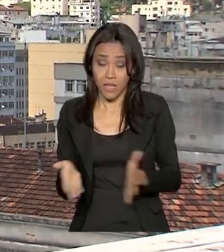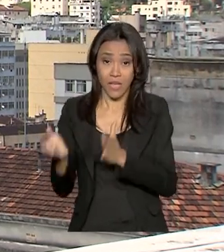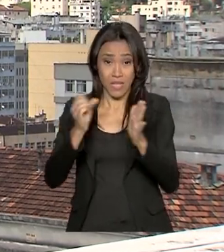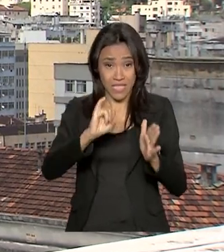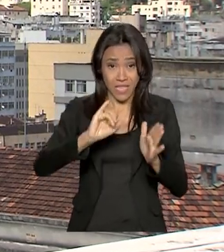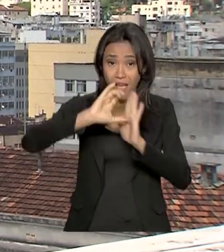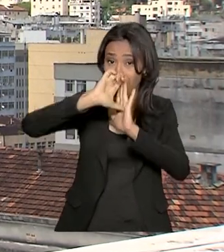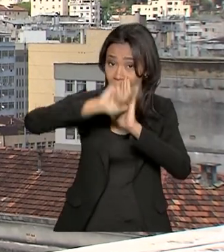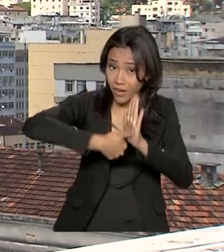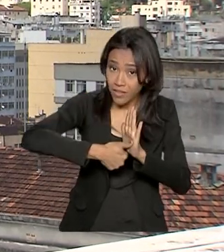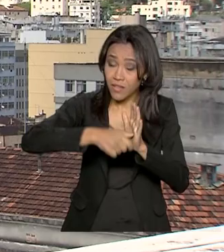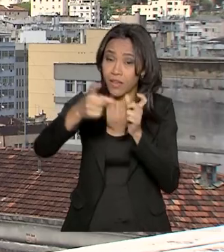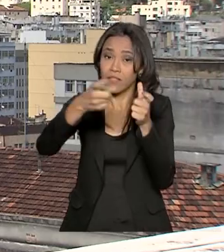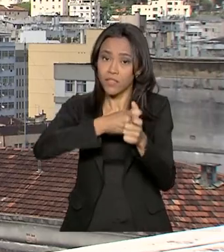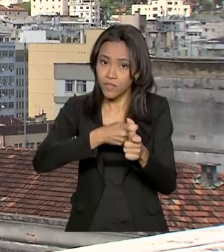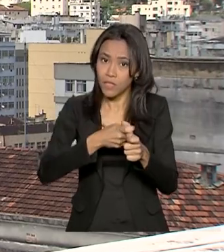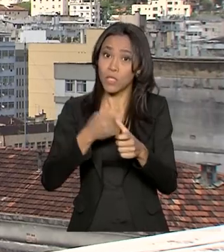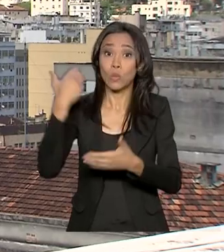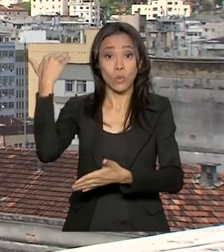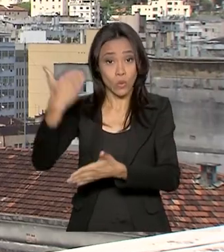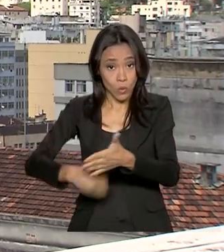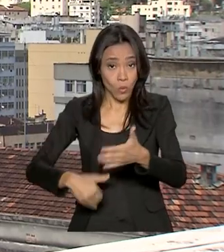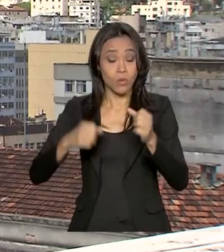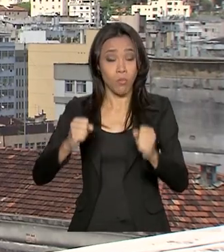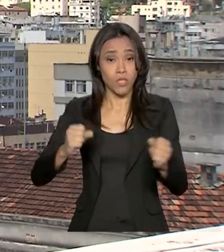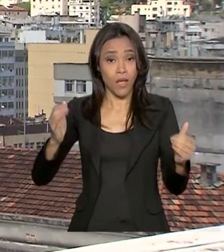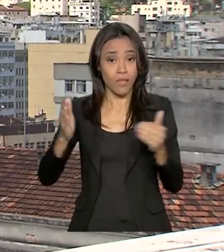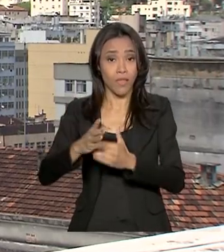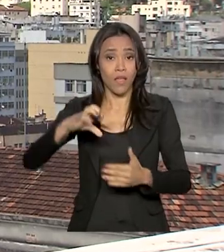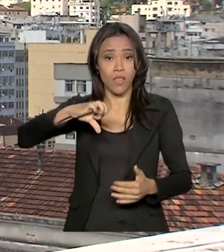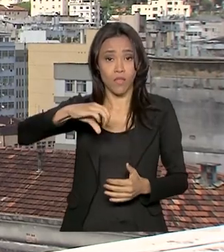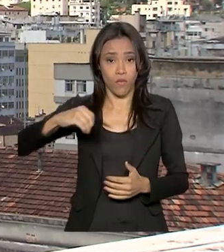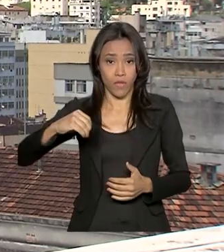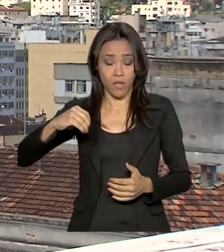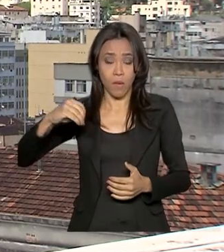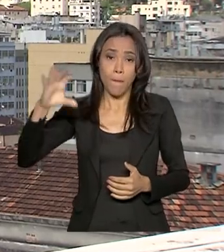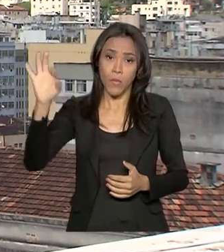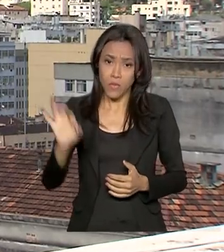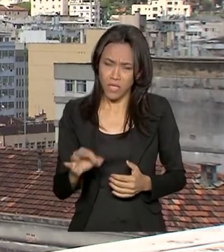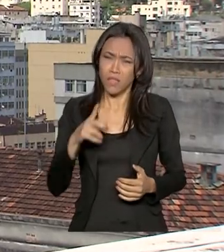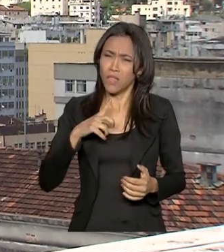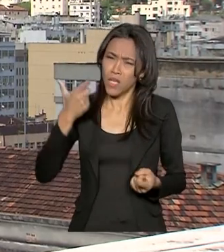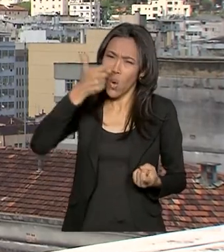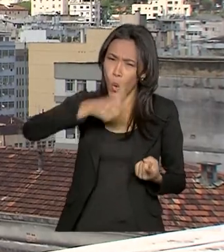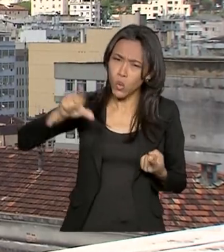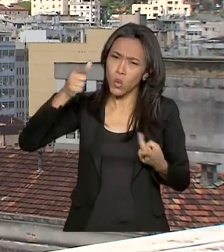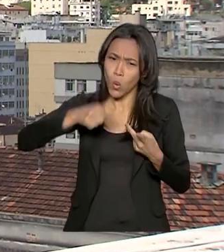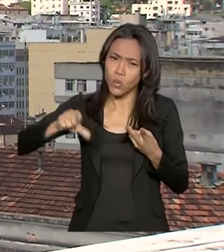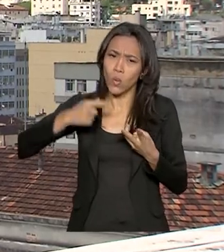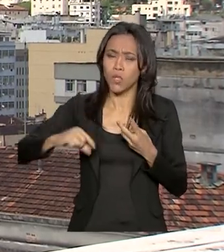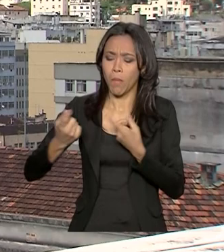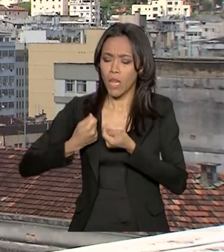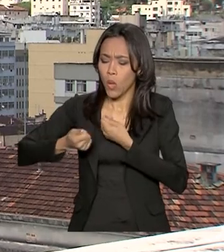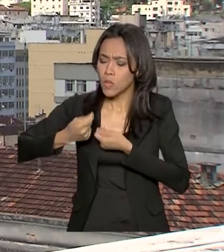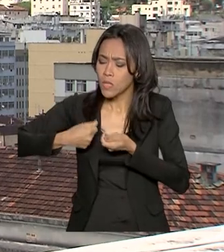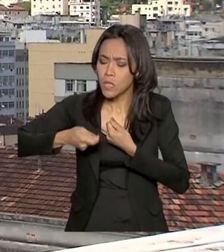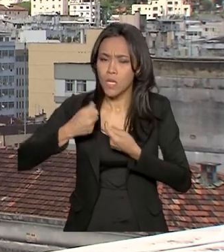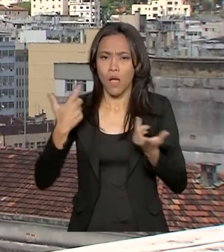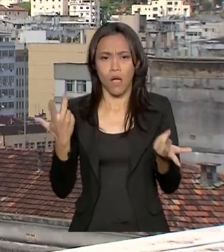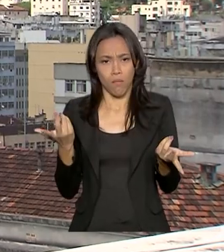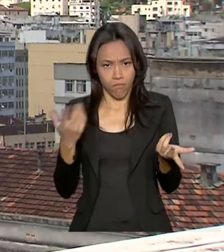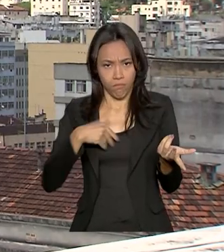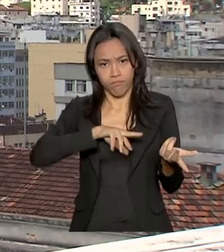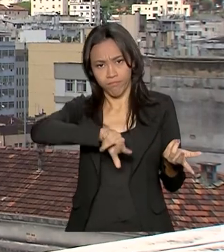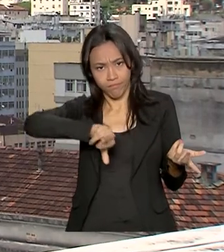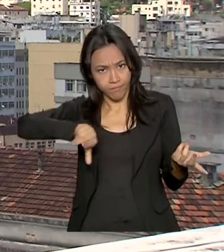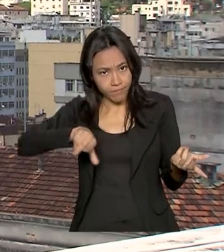atraso, os descontos podem chegar a 90%, além de outras vantagens para a renegociação de contratos comerciais e habitacionais.